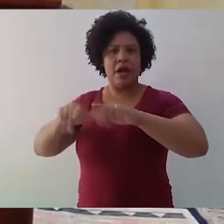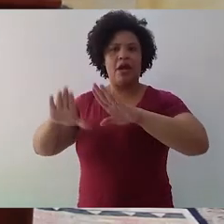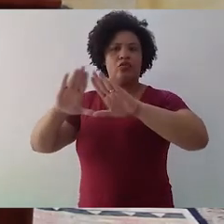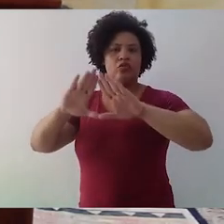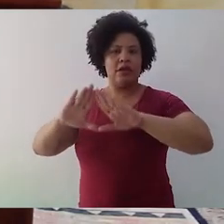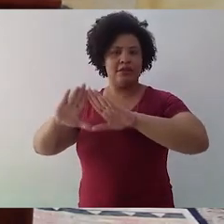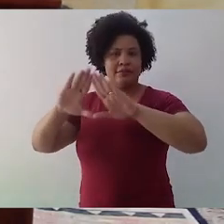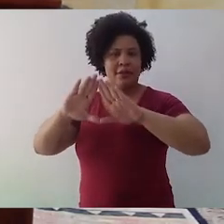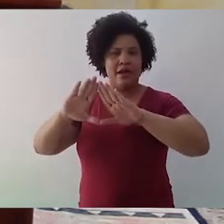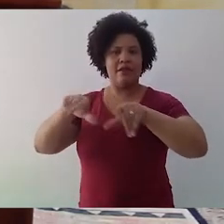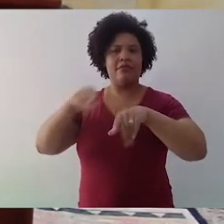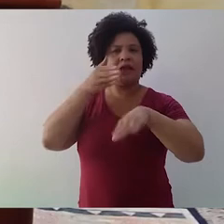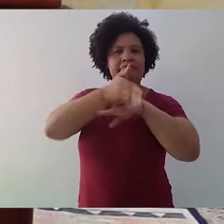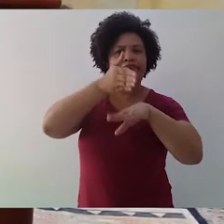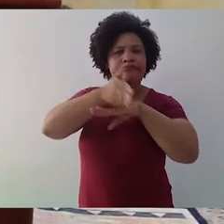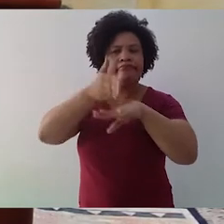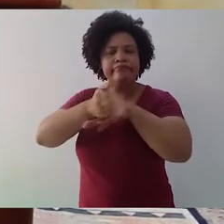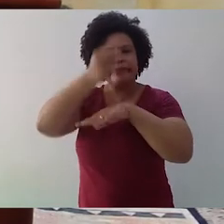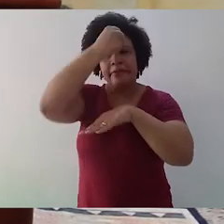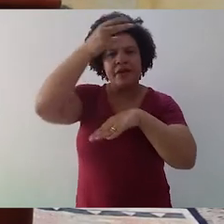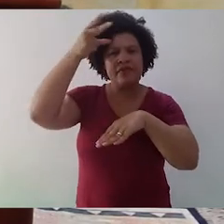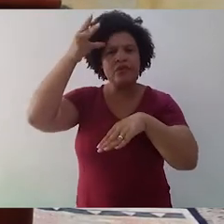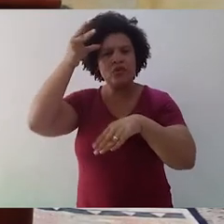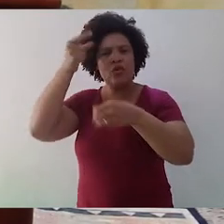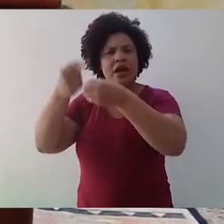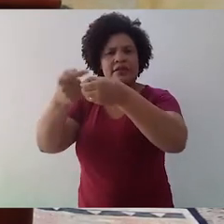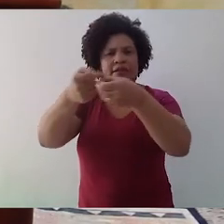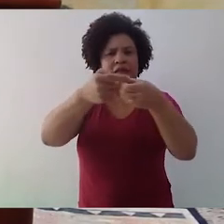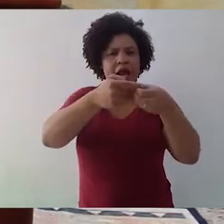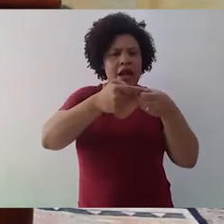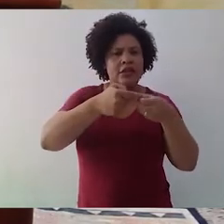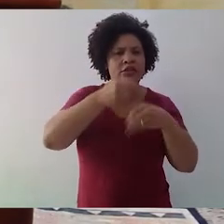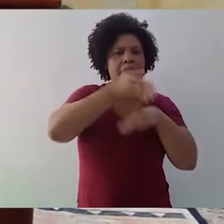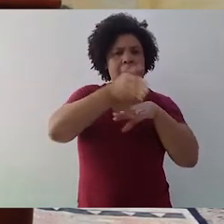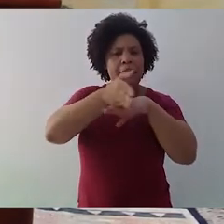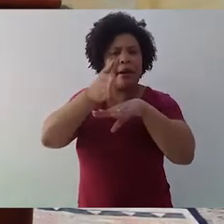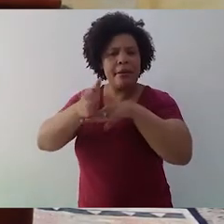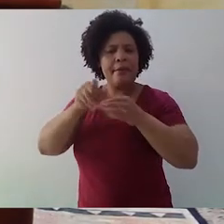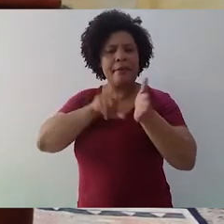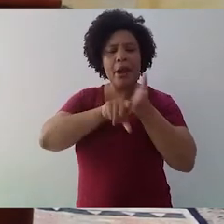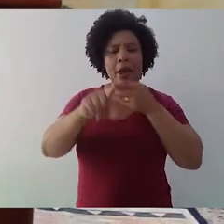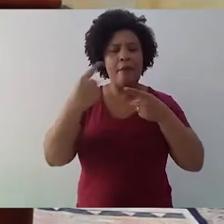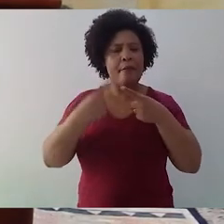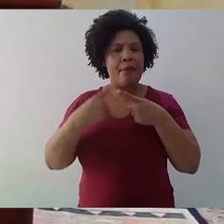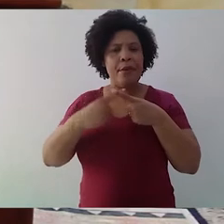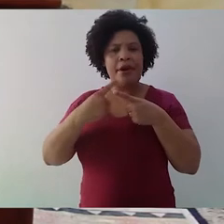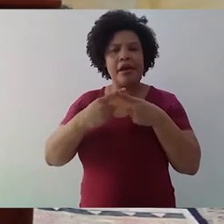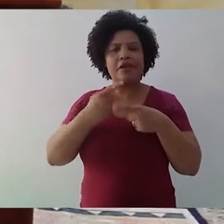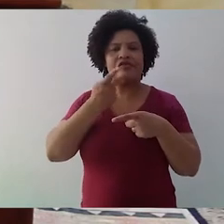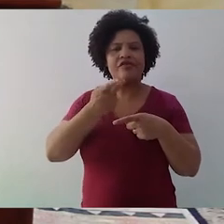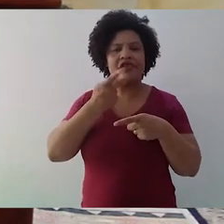percorremos várias câmaras municipais para conversar sobre a produção das leis, e eu pergunto, por que se fala no